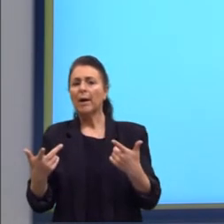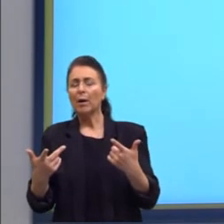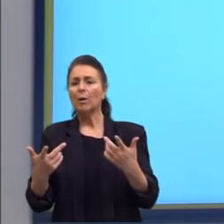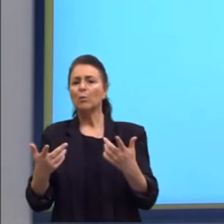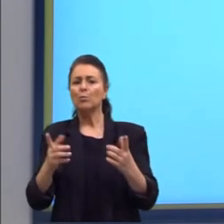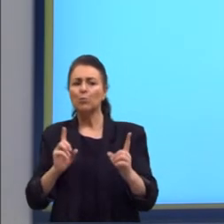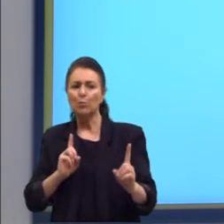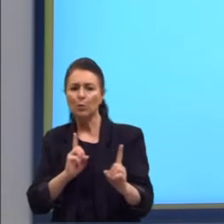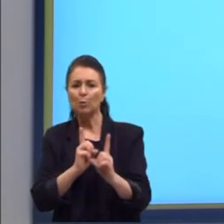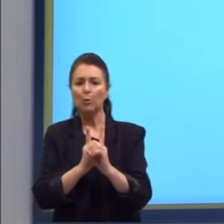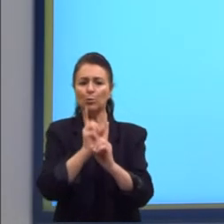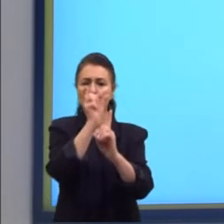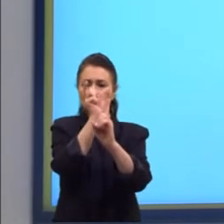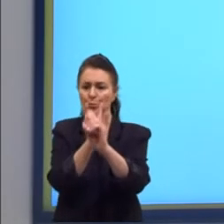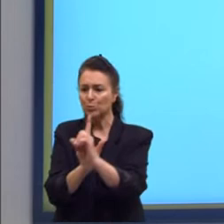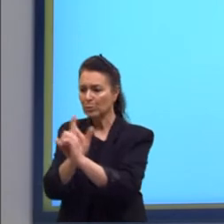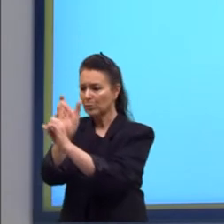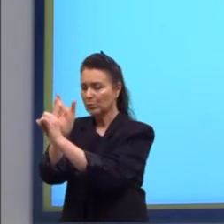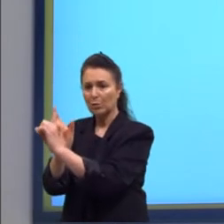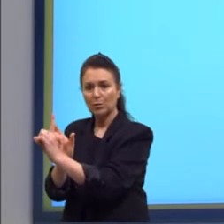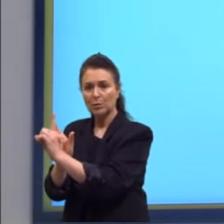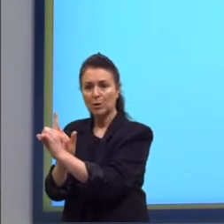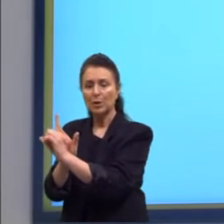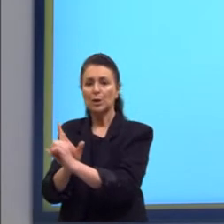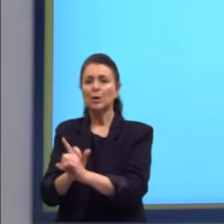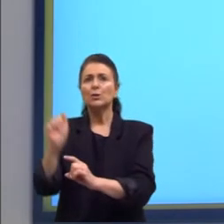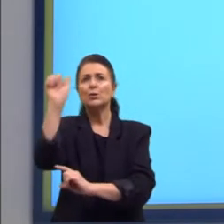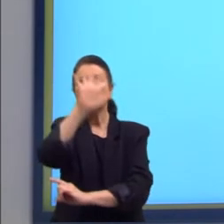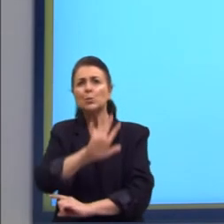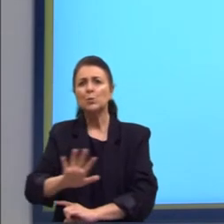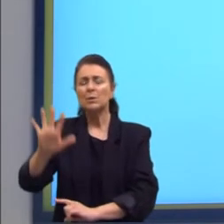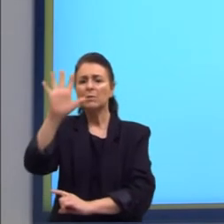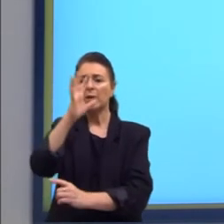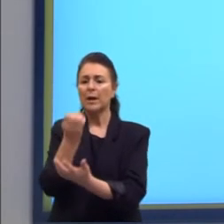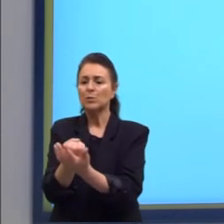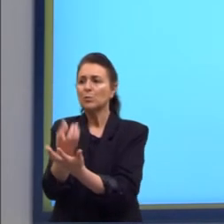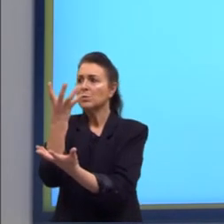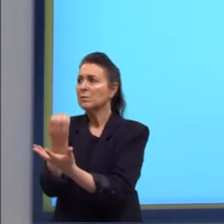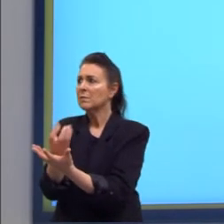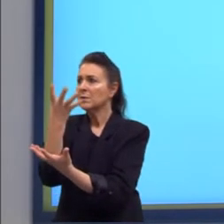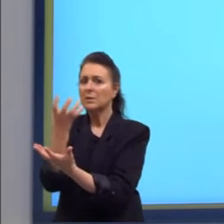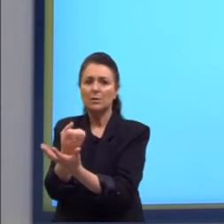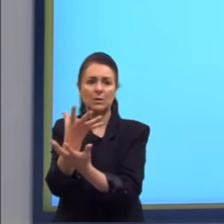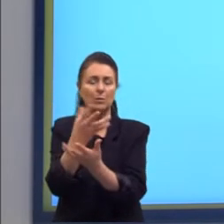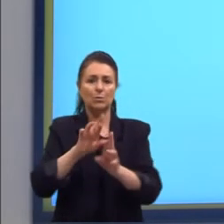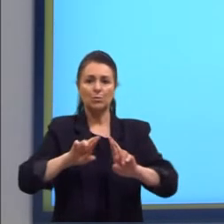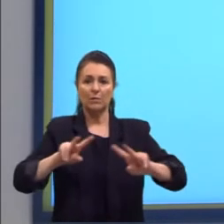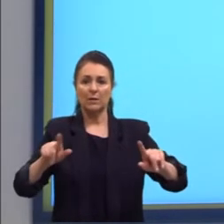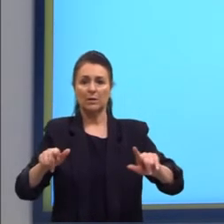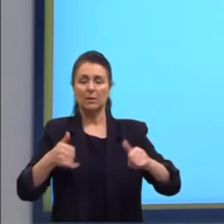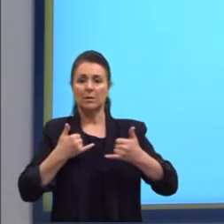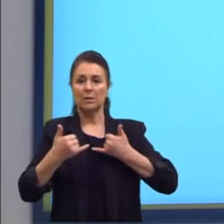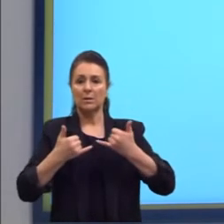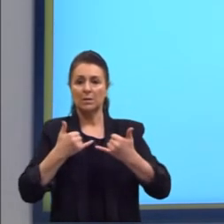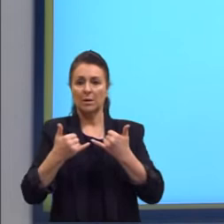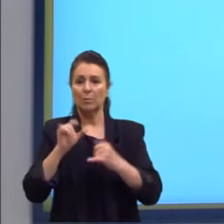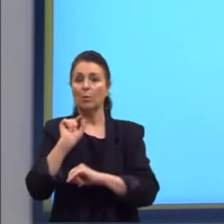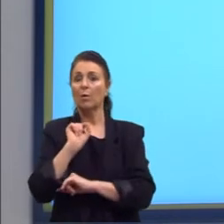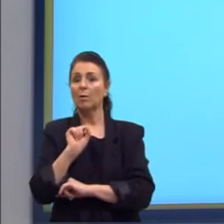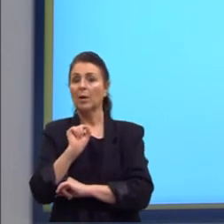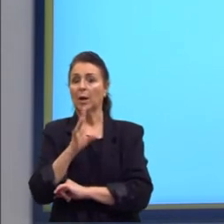de personagens de universos fictícios diferentes. diferentes. Um exemplo disso